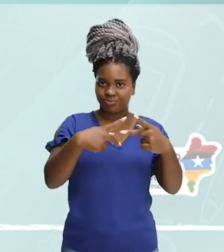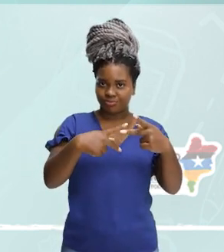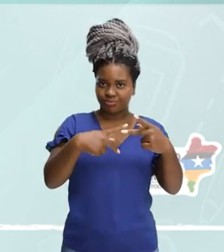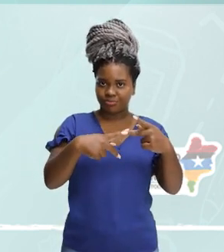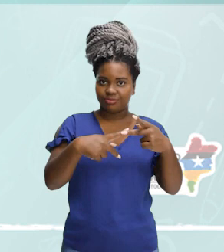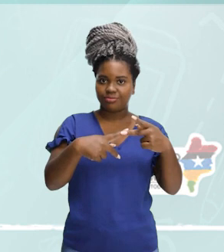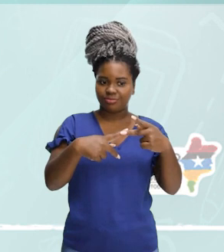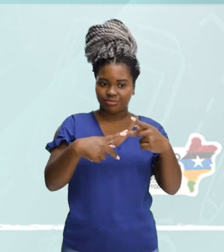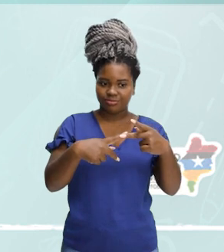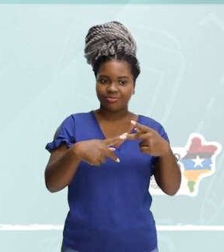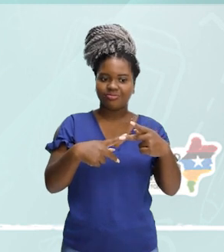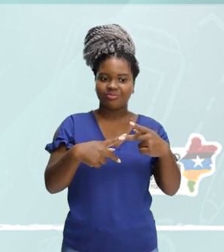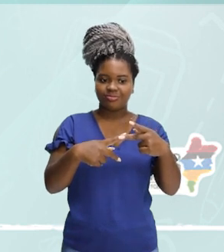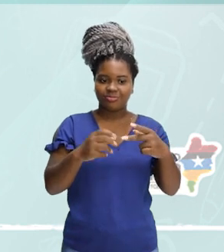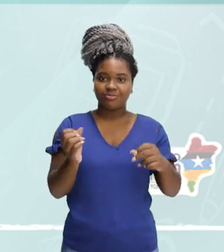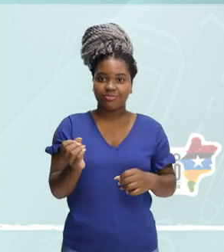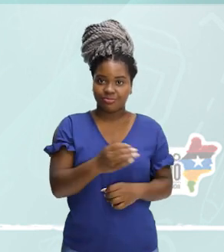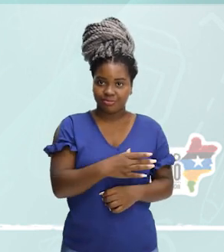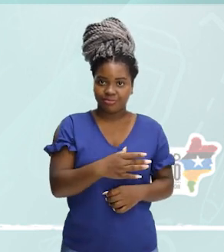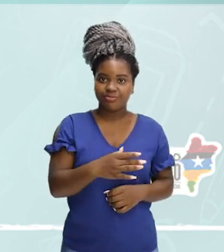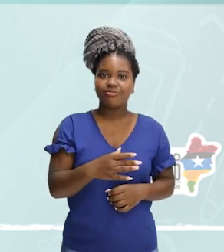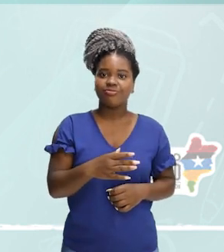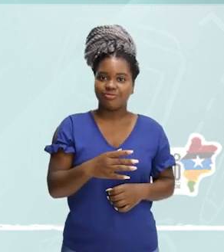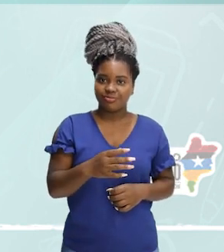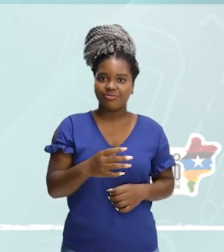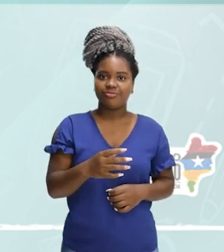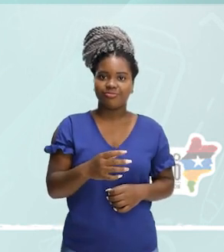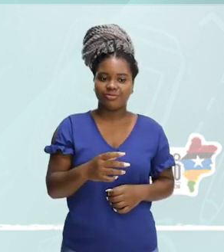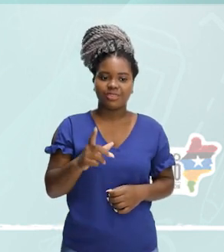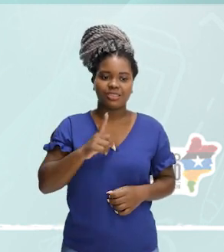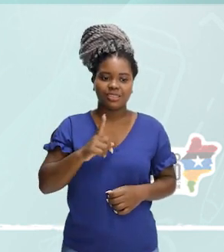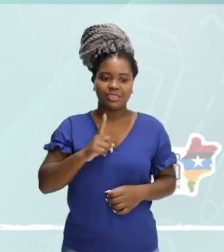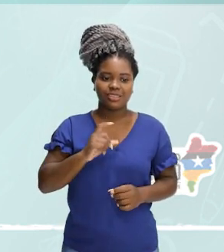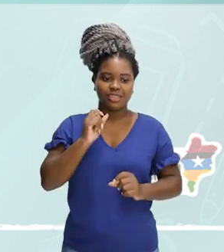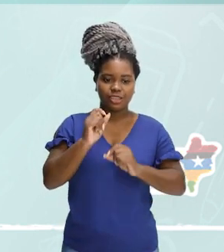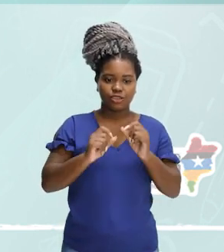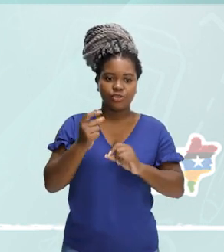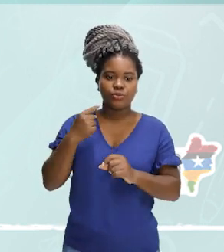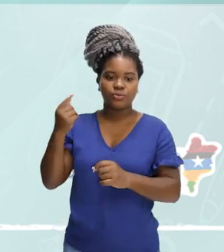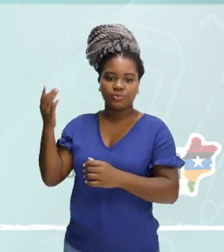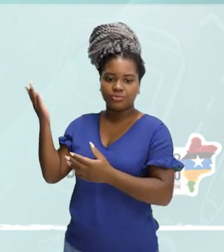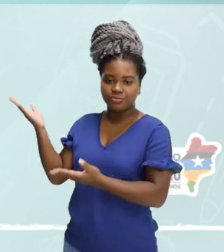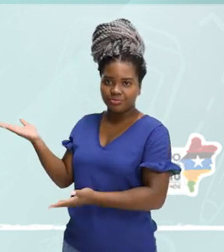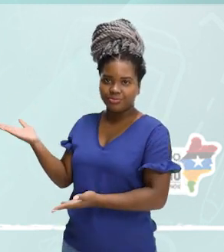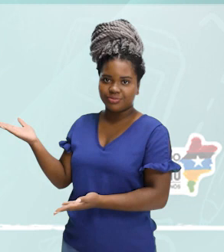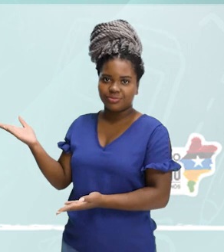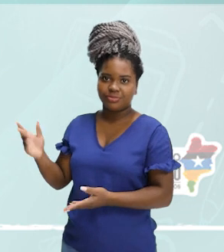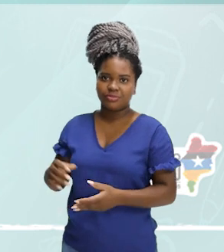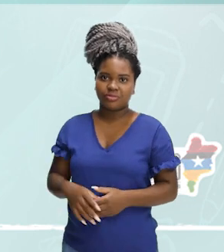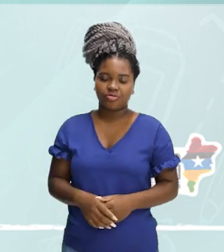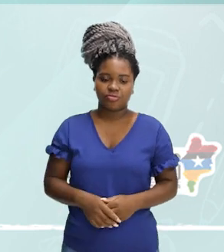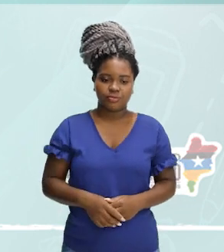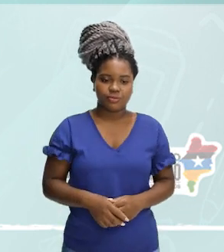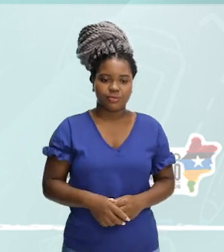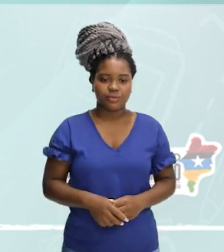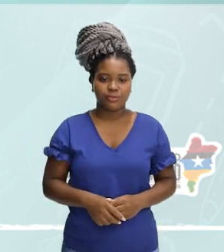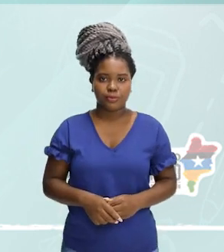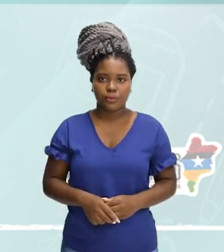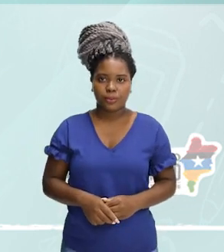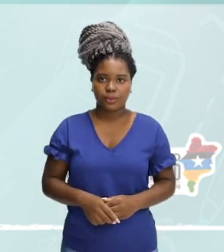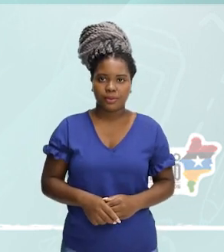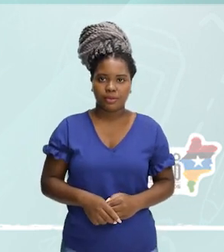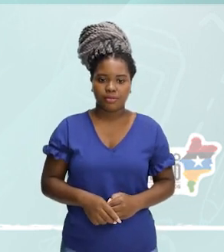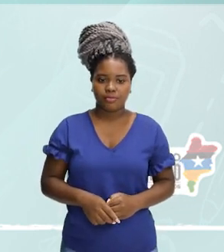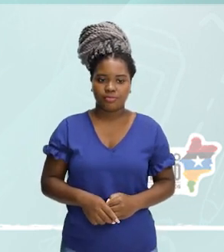Preposiciones novas. Para nesse, nessa, nesses, nessas, neste, nesta, naquele, naquela.